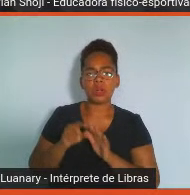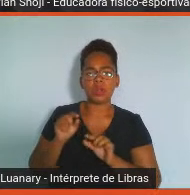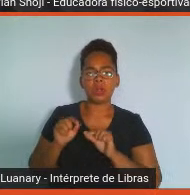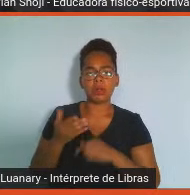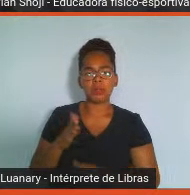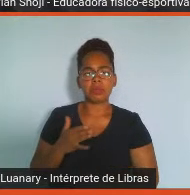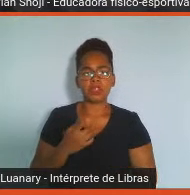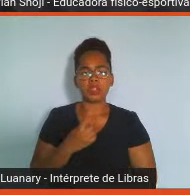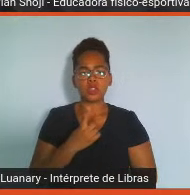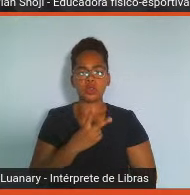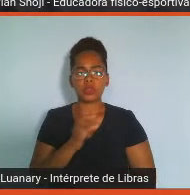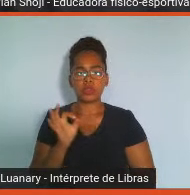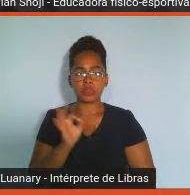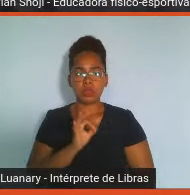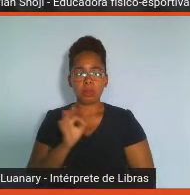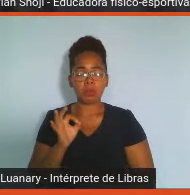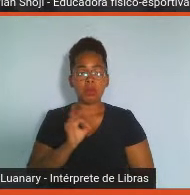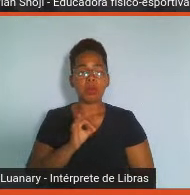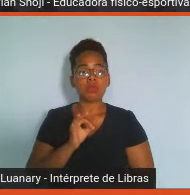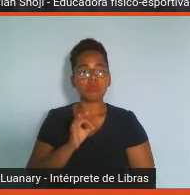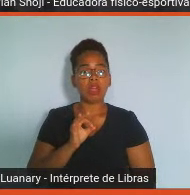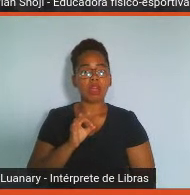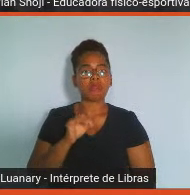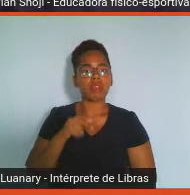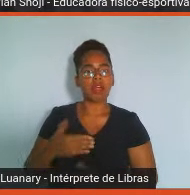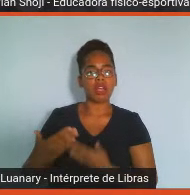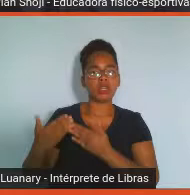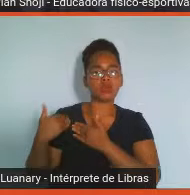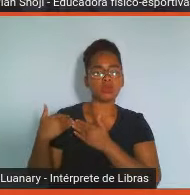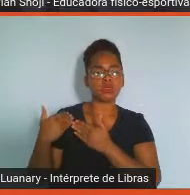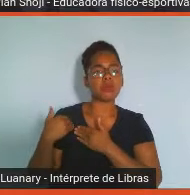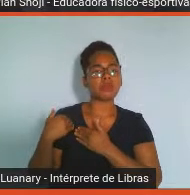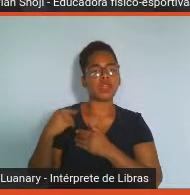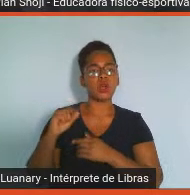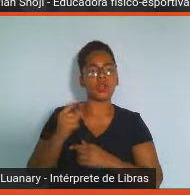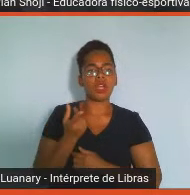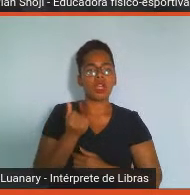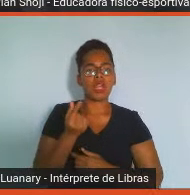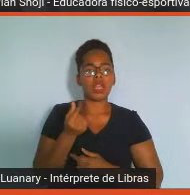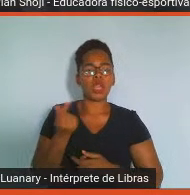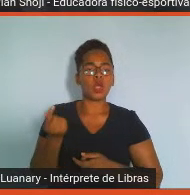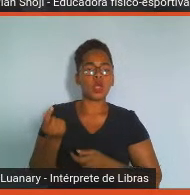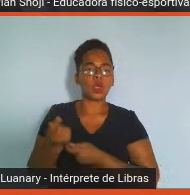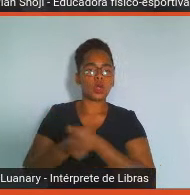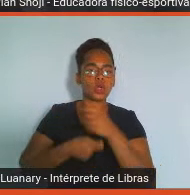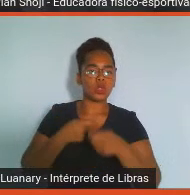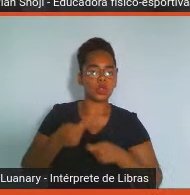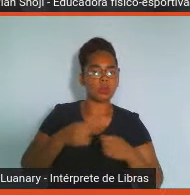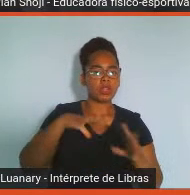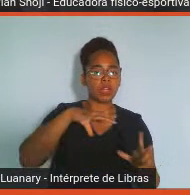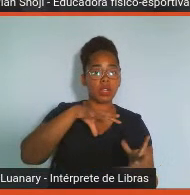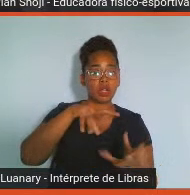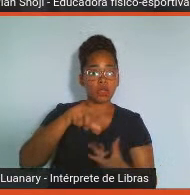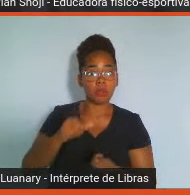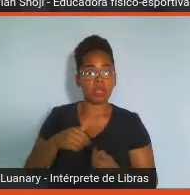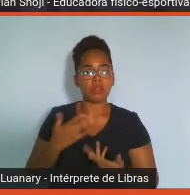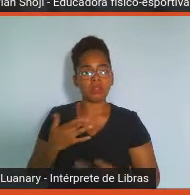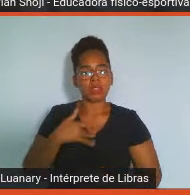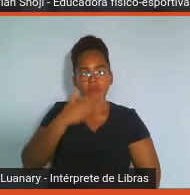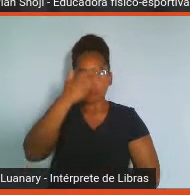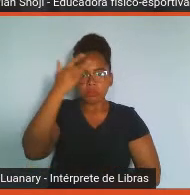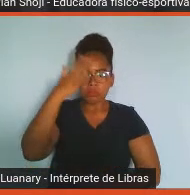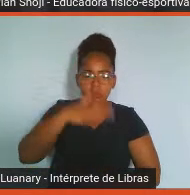5% da economia global. E cada ser humano foi atravessado, né, pessoal, por